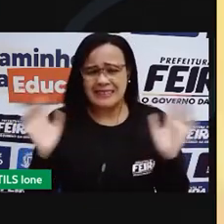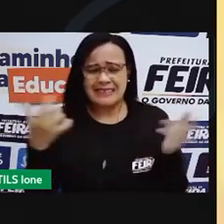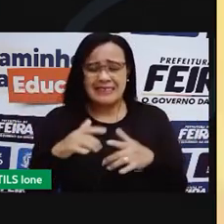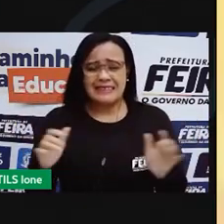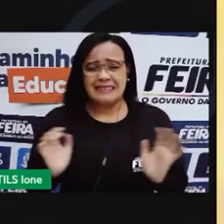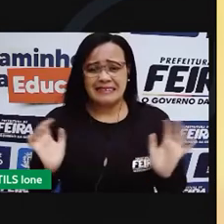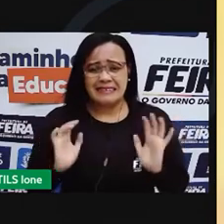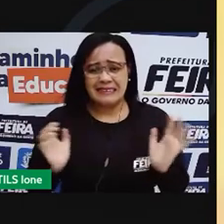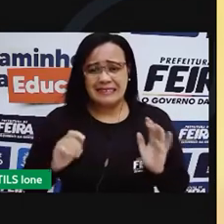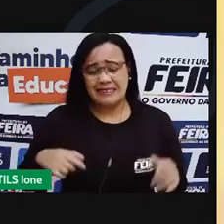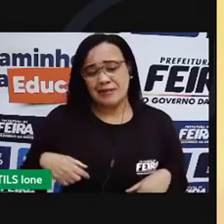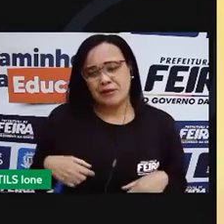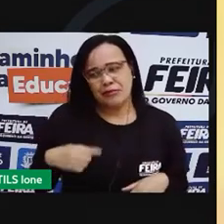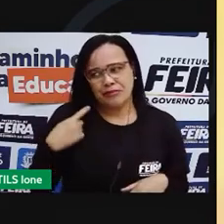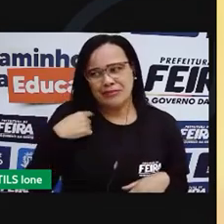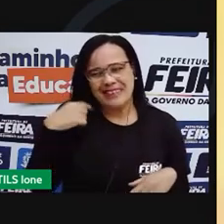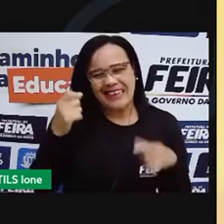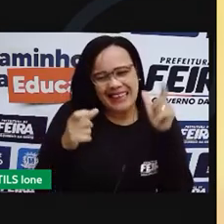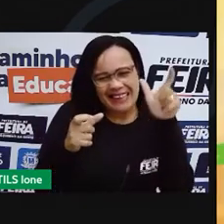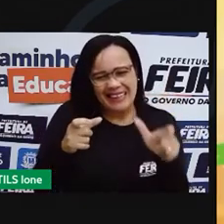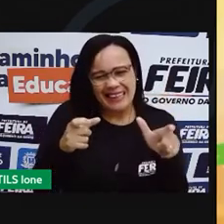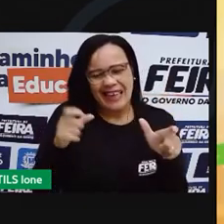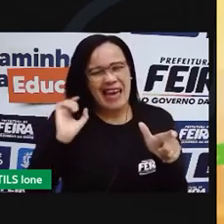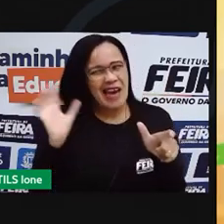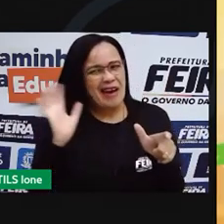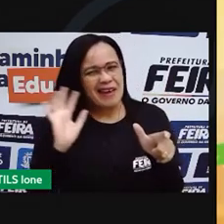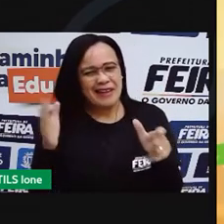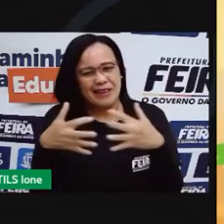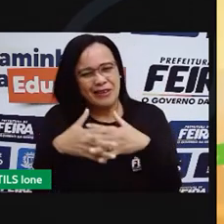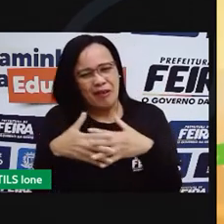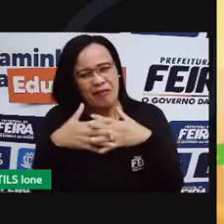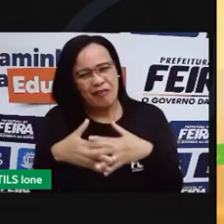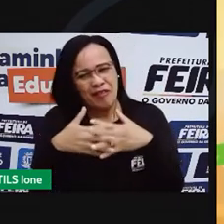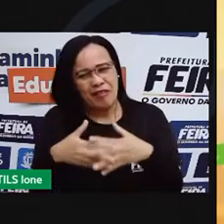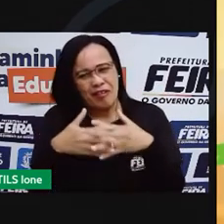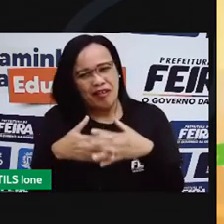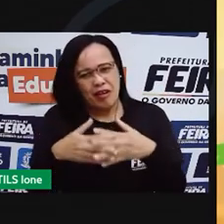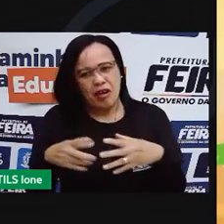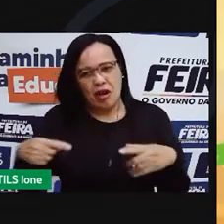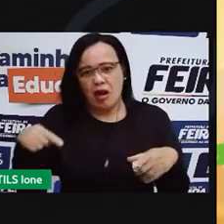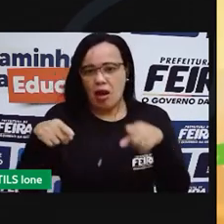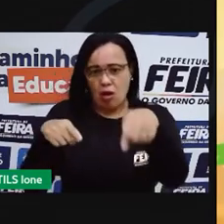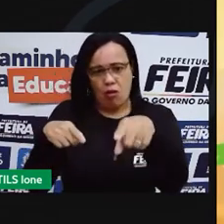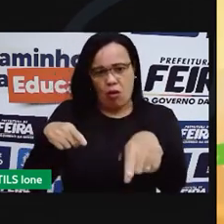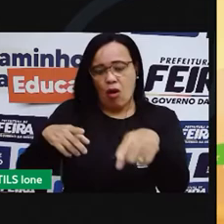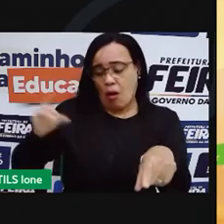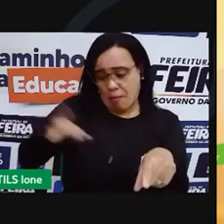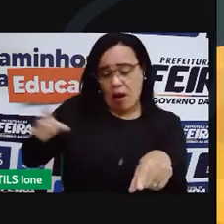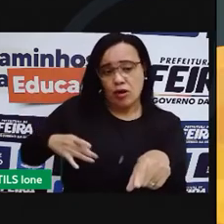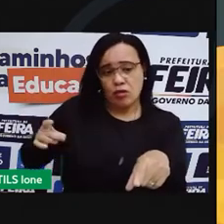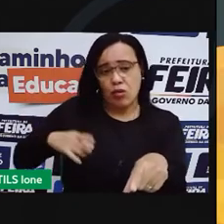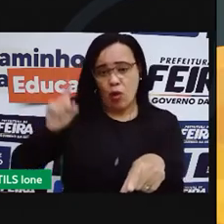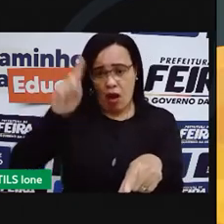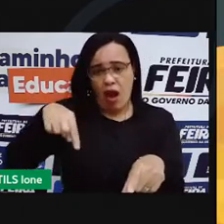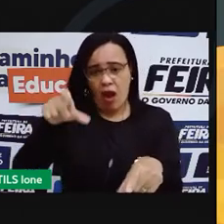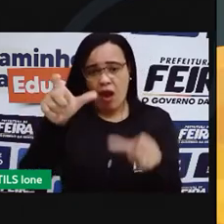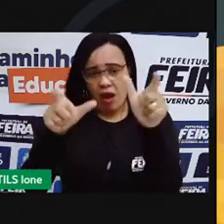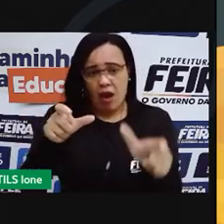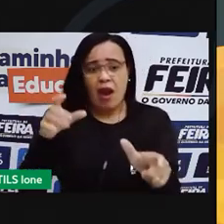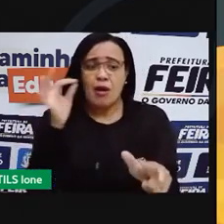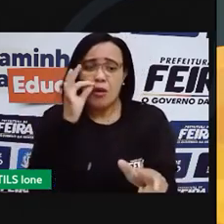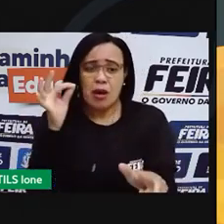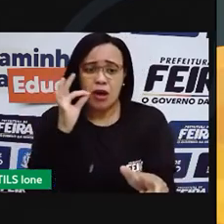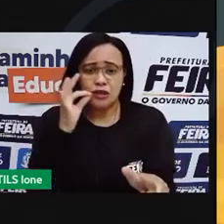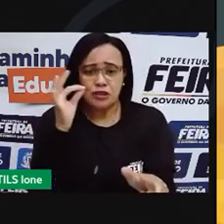Eu me confundi. Quem é medroso mesmo é o ratinho. Ah, é,